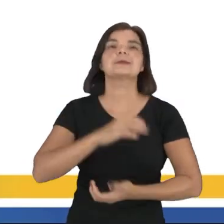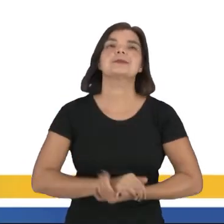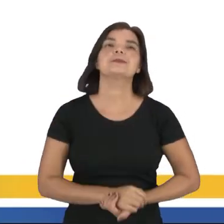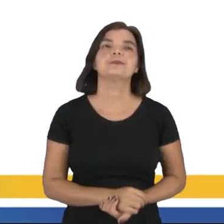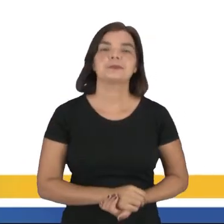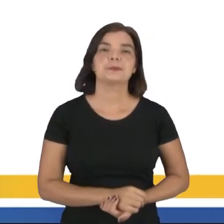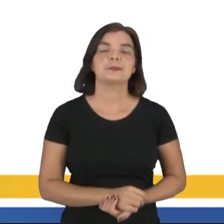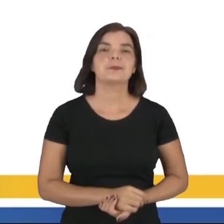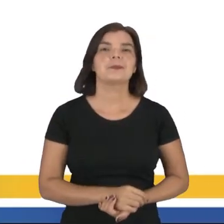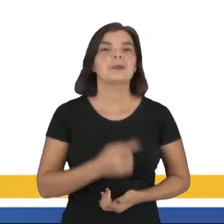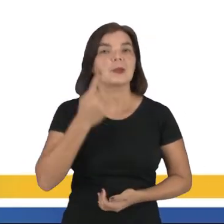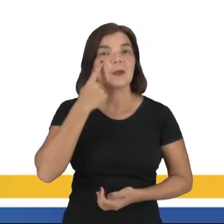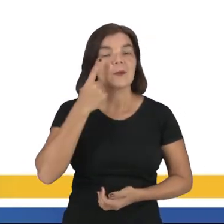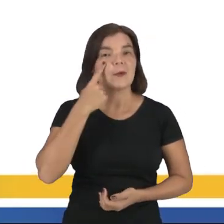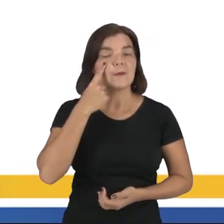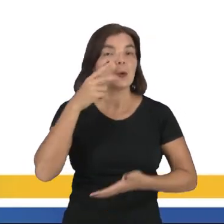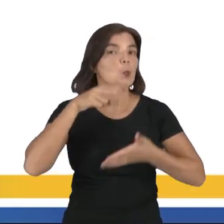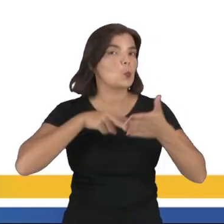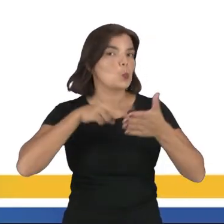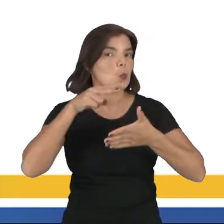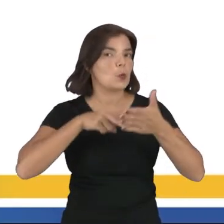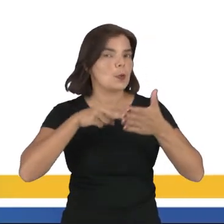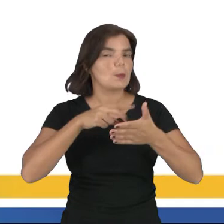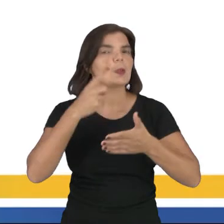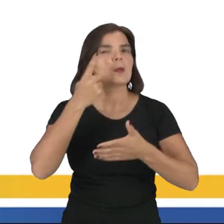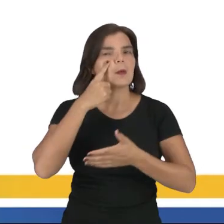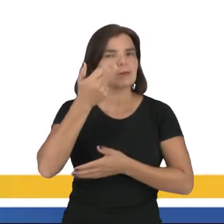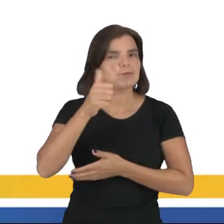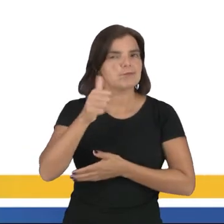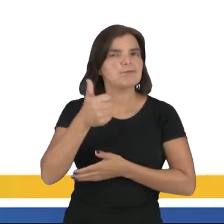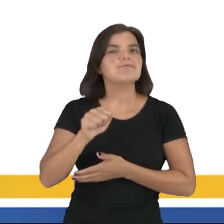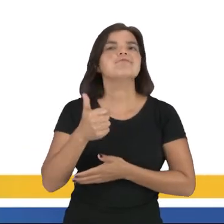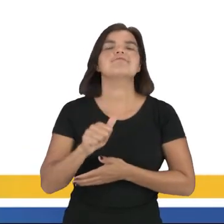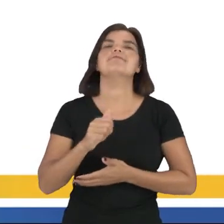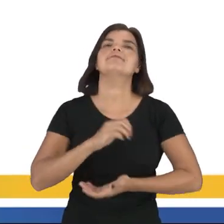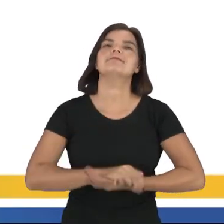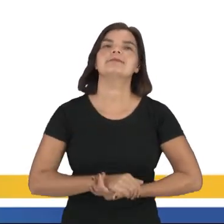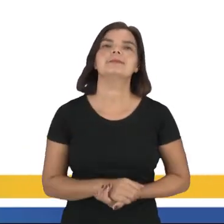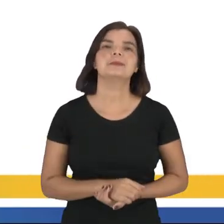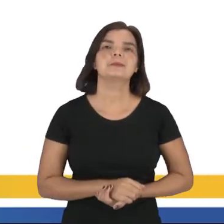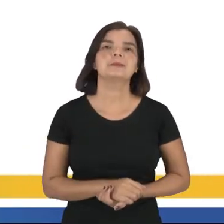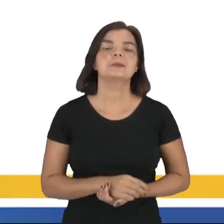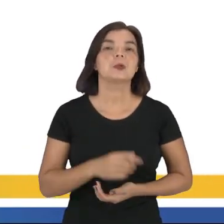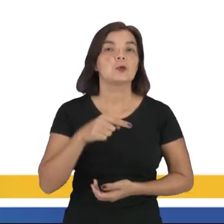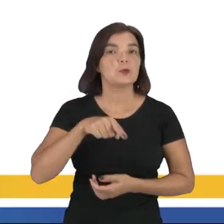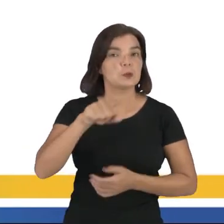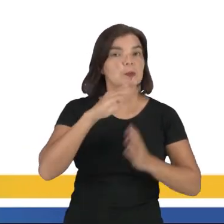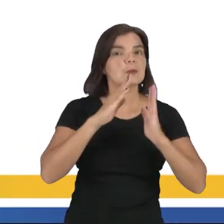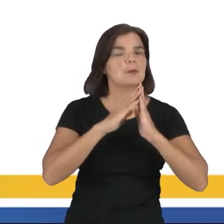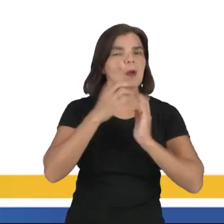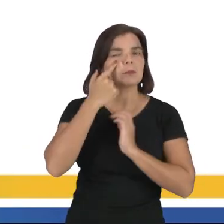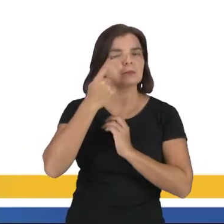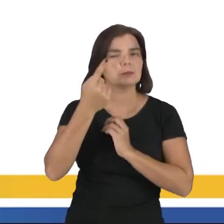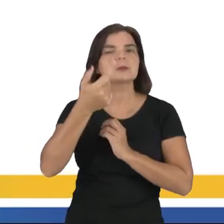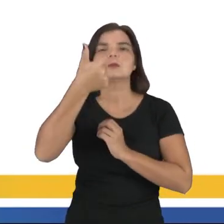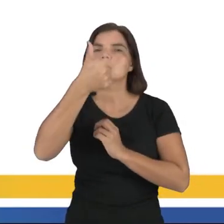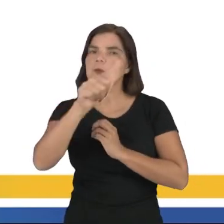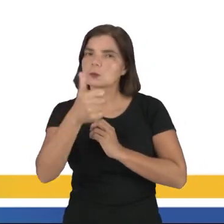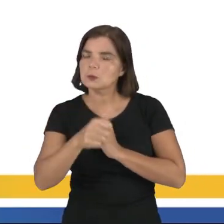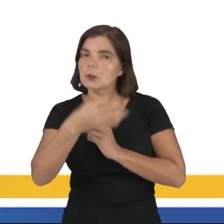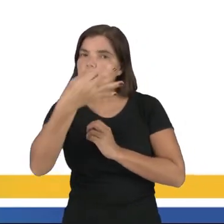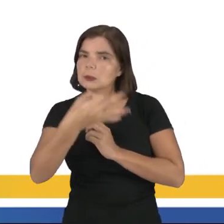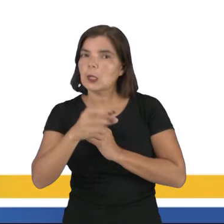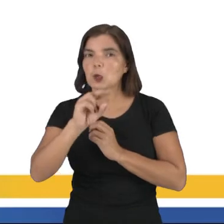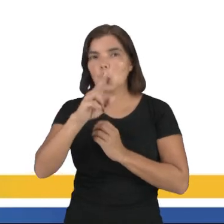correta. Nós vamos lendo as alternativas e já vamos comentando sobre elas. Vocês em casa vão verificando se essa